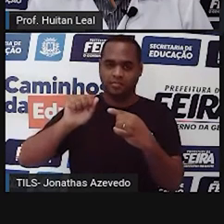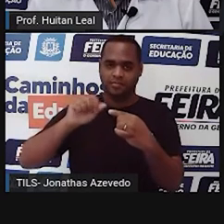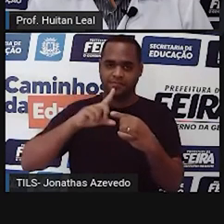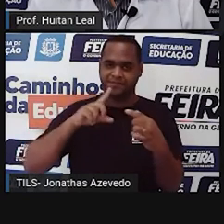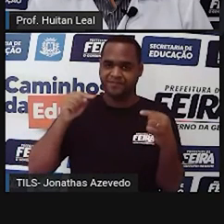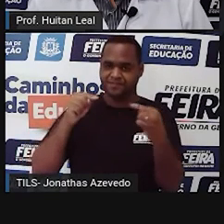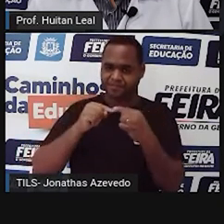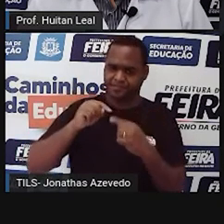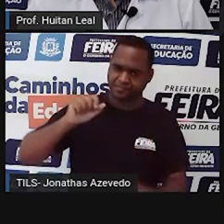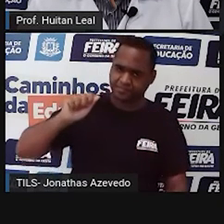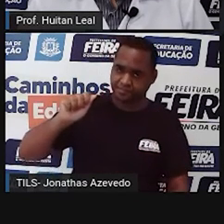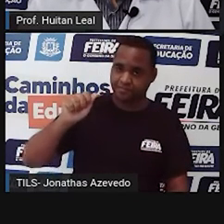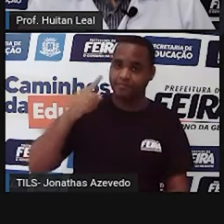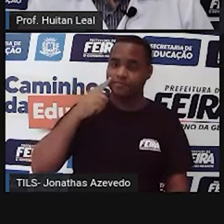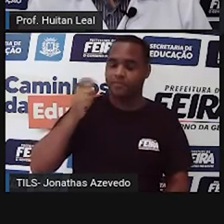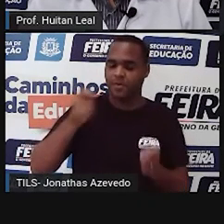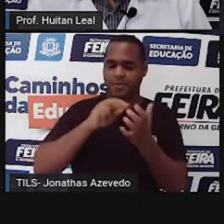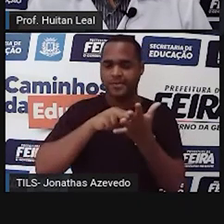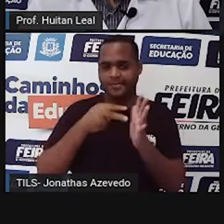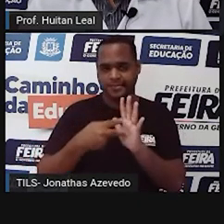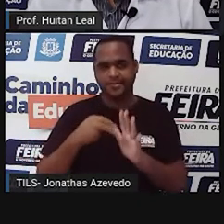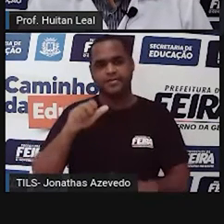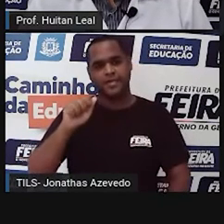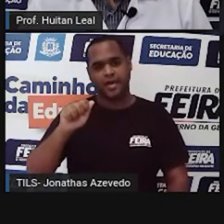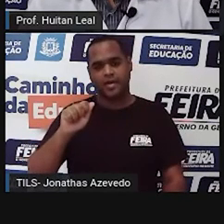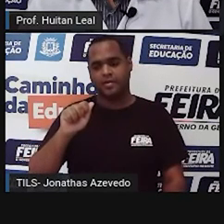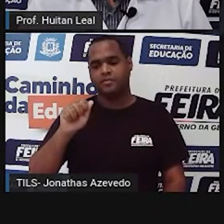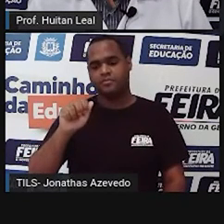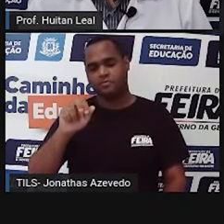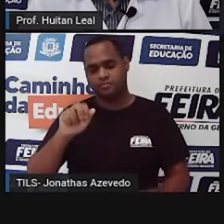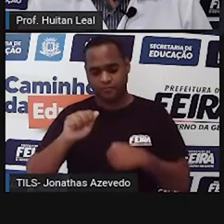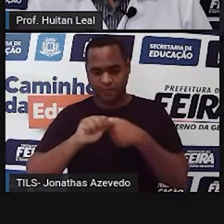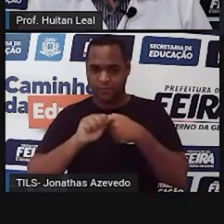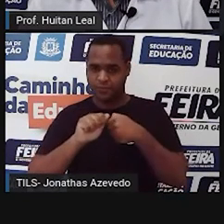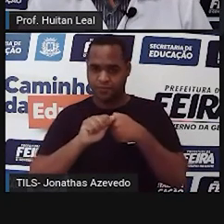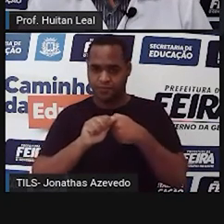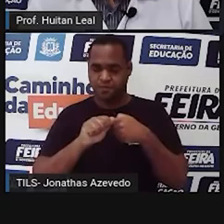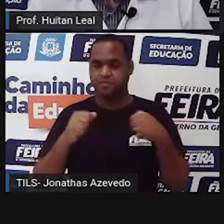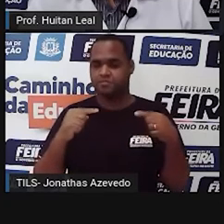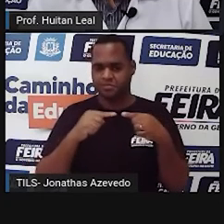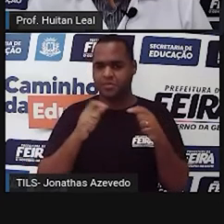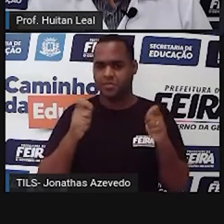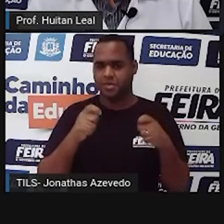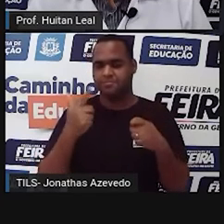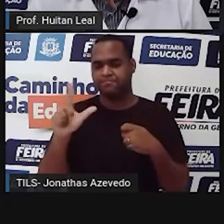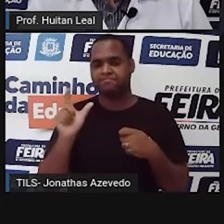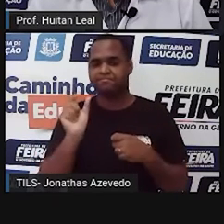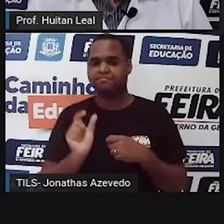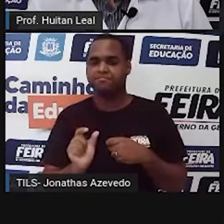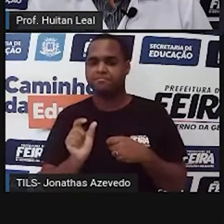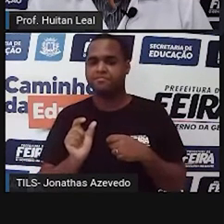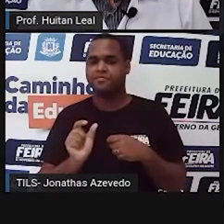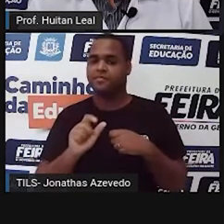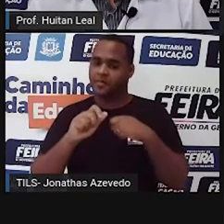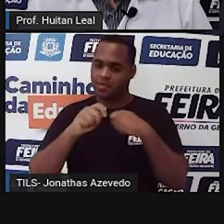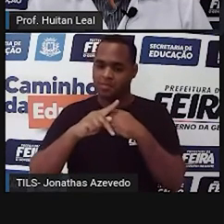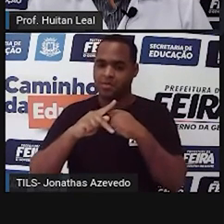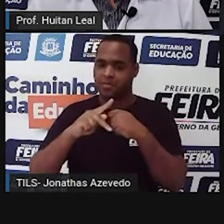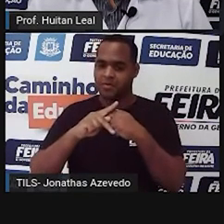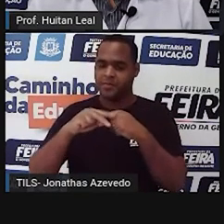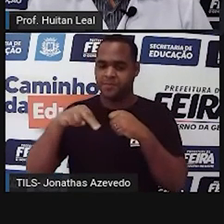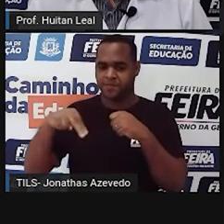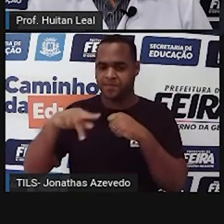significar. Porque nós sabemos que o A é um artigo. E pode ser também considerado um pronome.